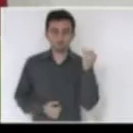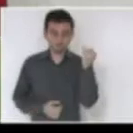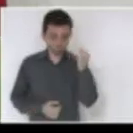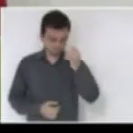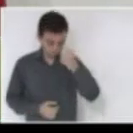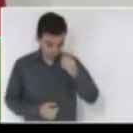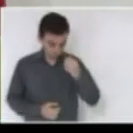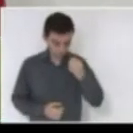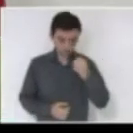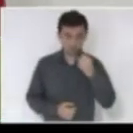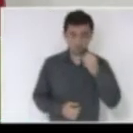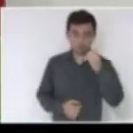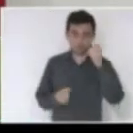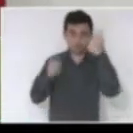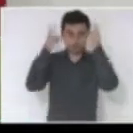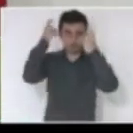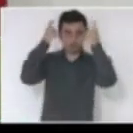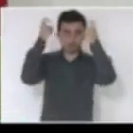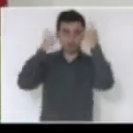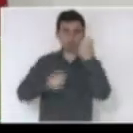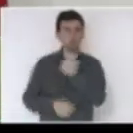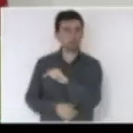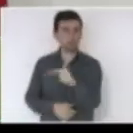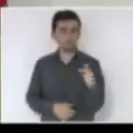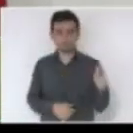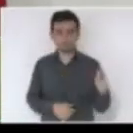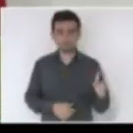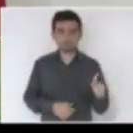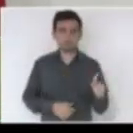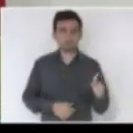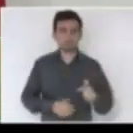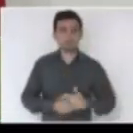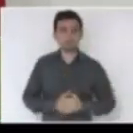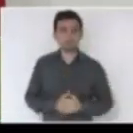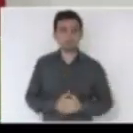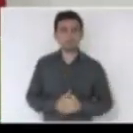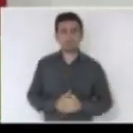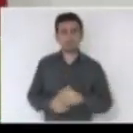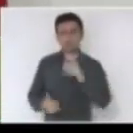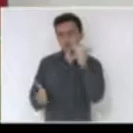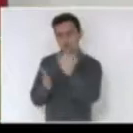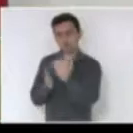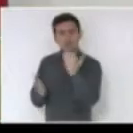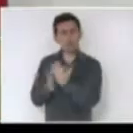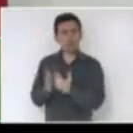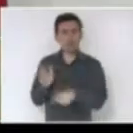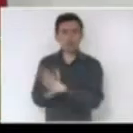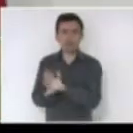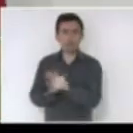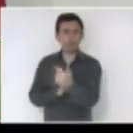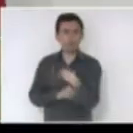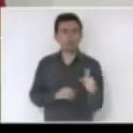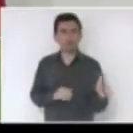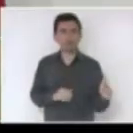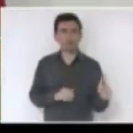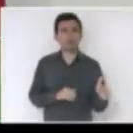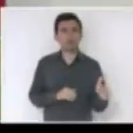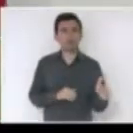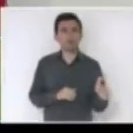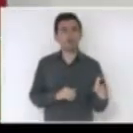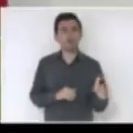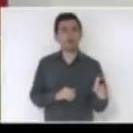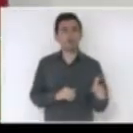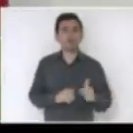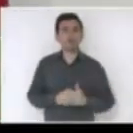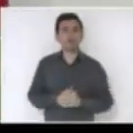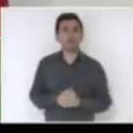É feita uma ressalva, que aquilo está errado, tem que ser feito diferente, não cumpre a Constituição, não cumpre a lei, passa e